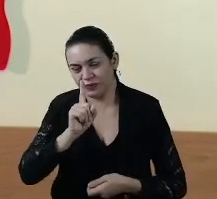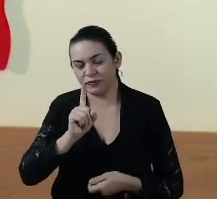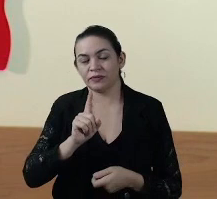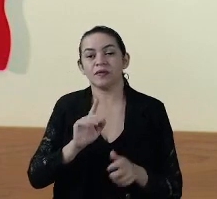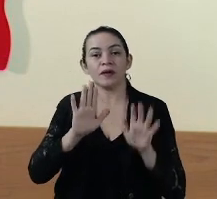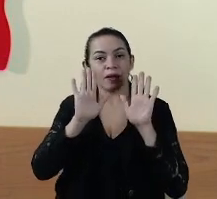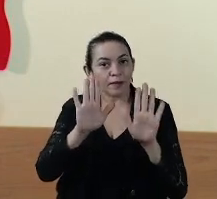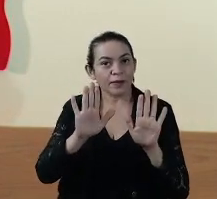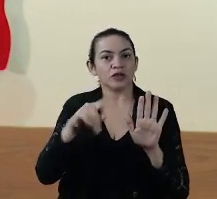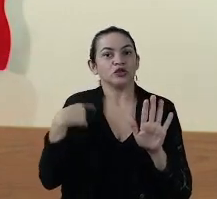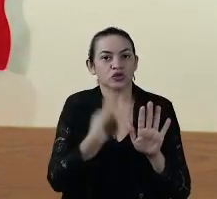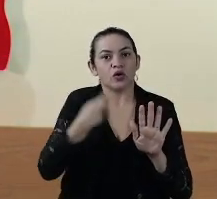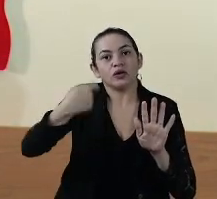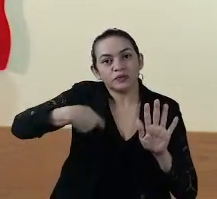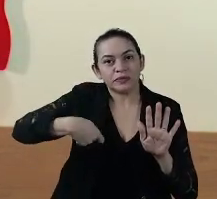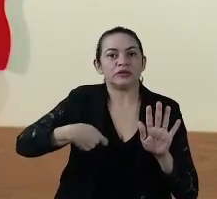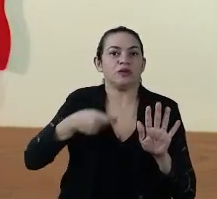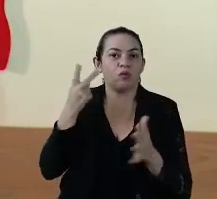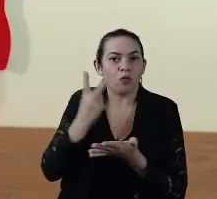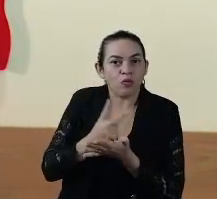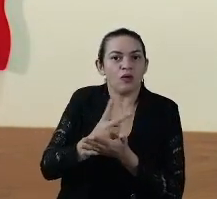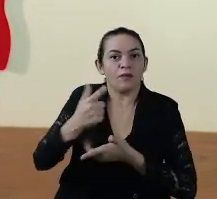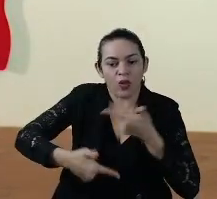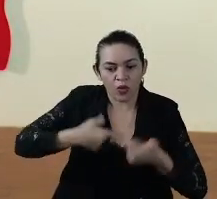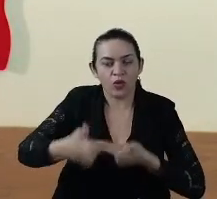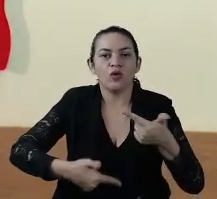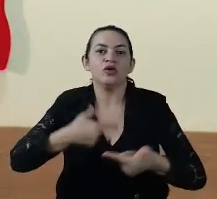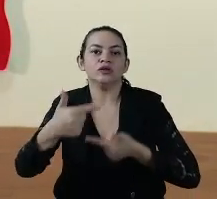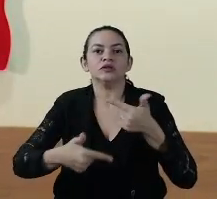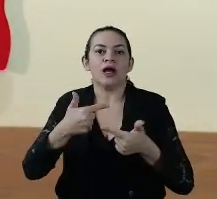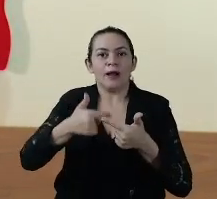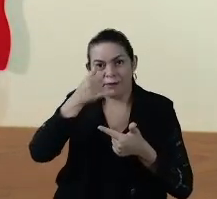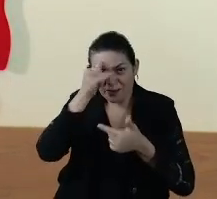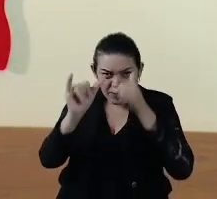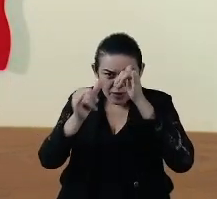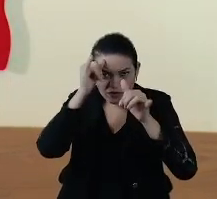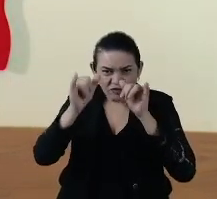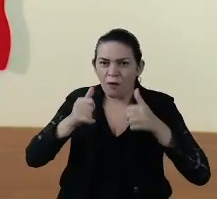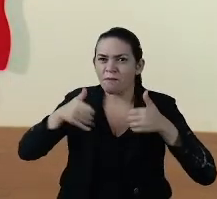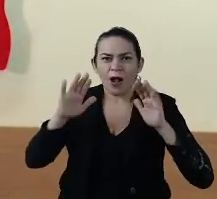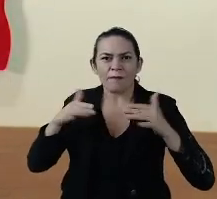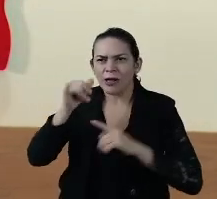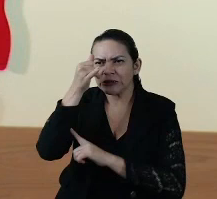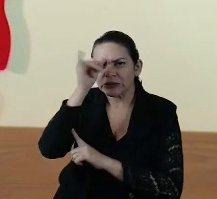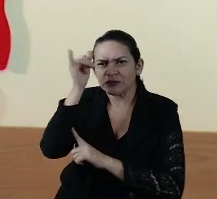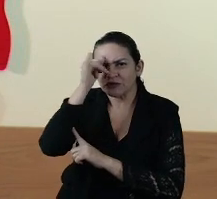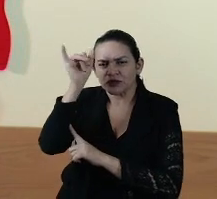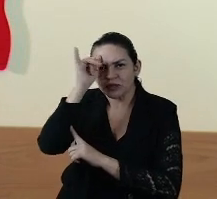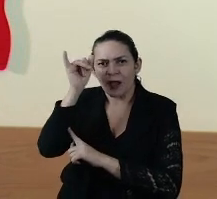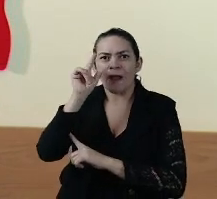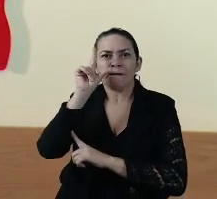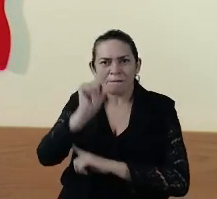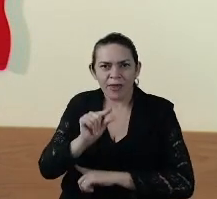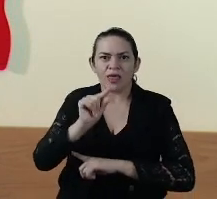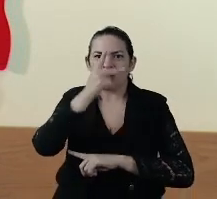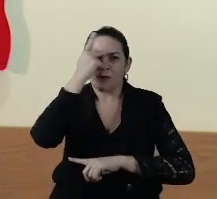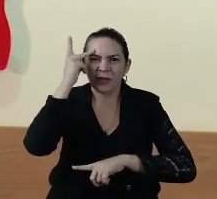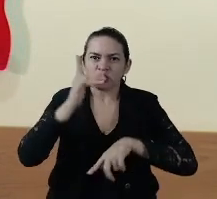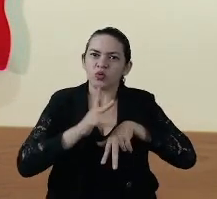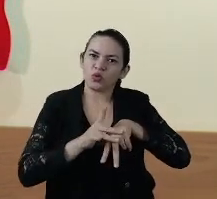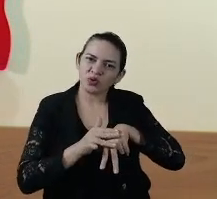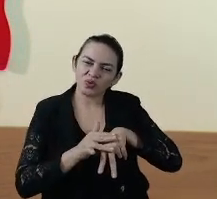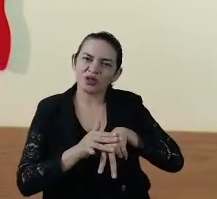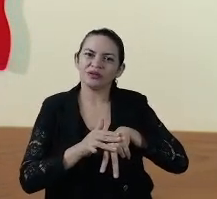Mas nós temos que lutar sempre para que a prevenção seja a mais alta quanto possível, ou seja, menos pessoas adoeçam,